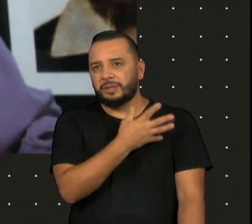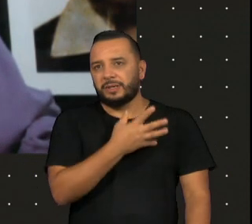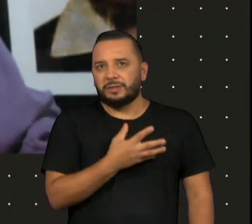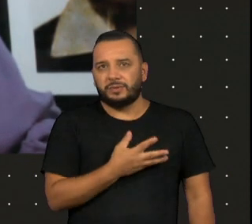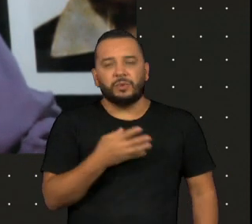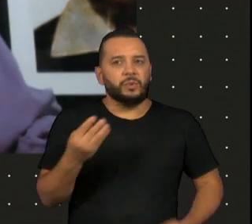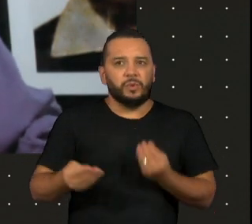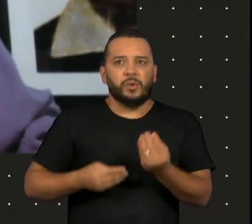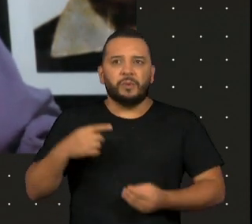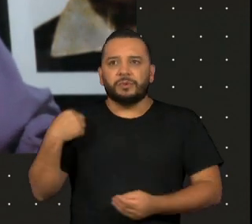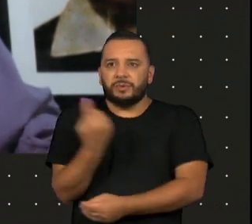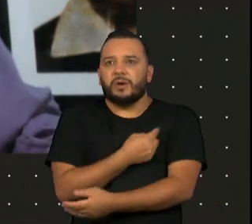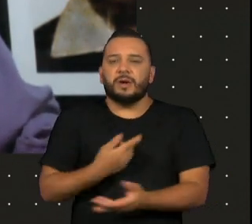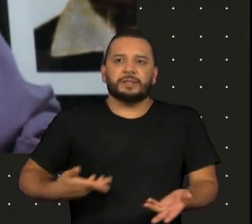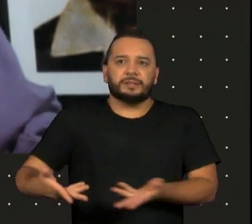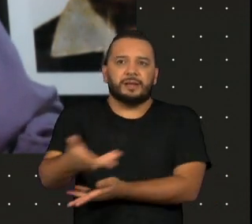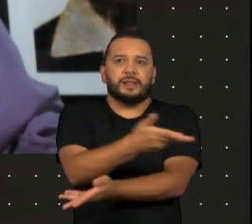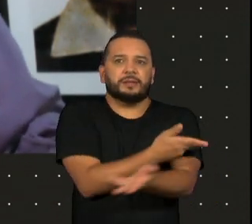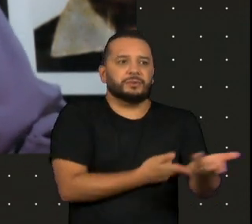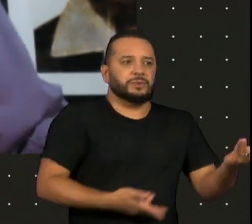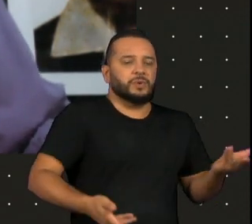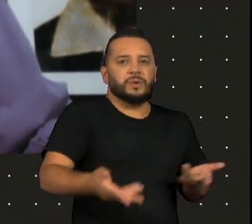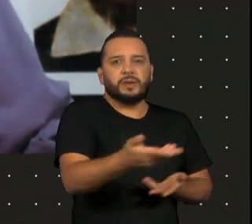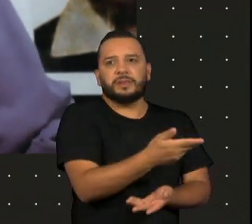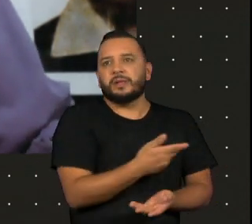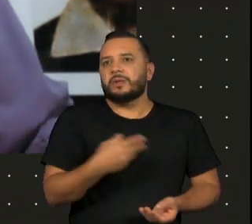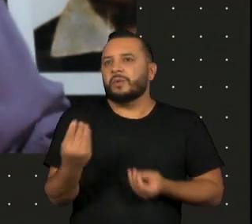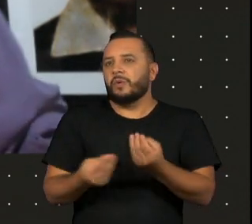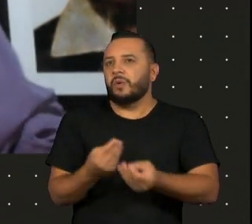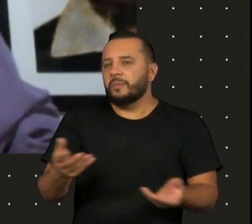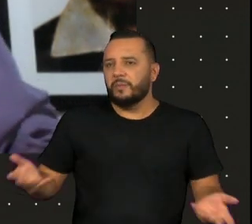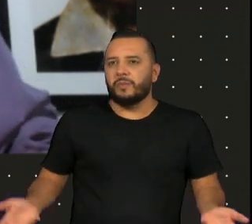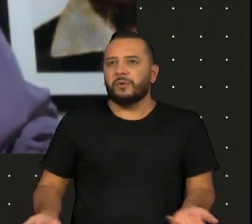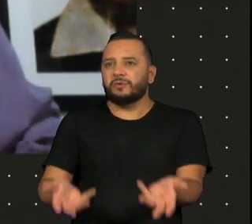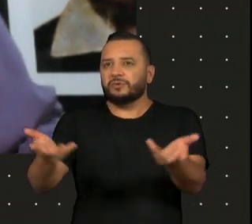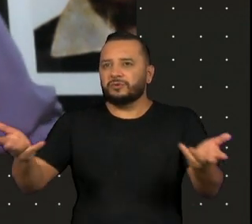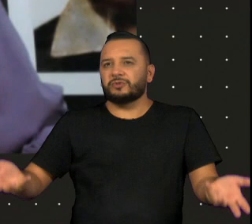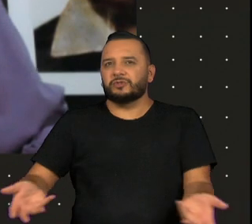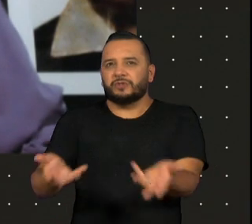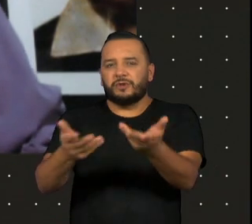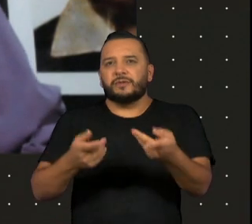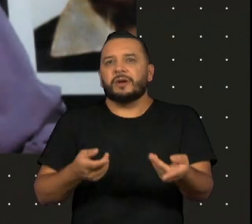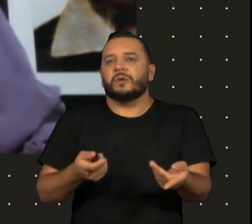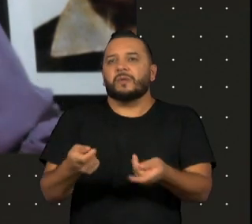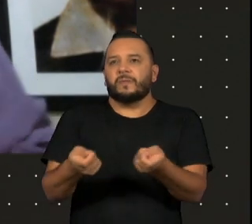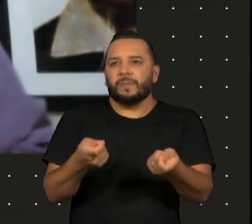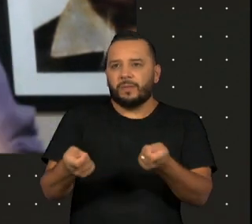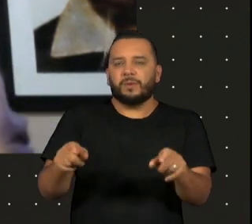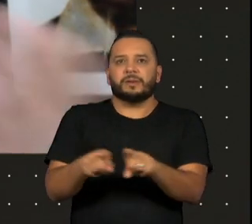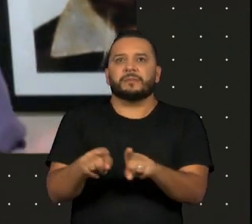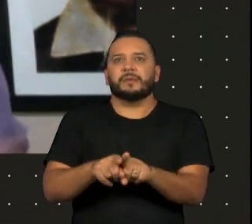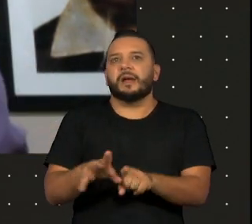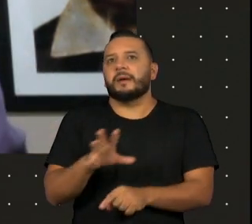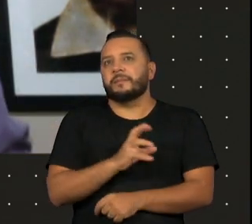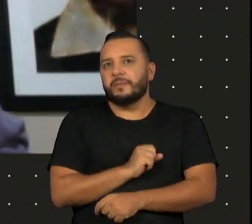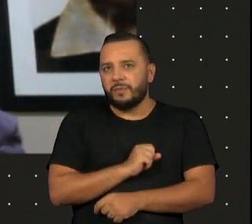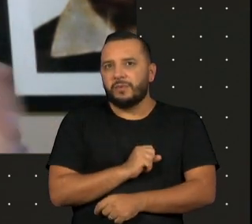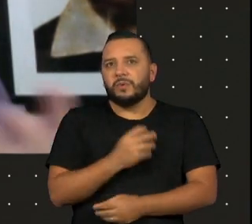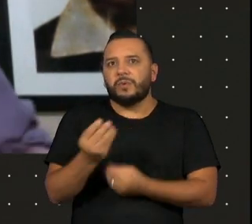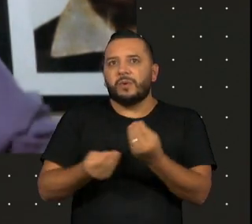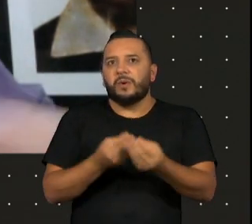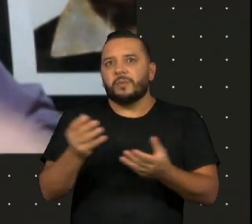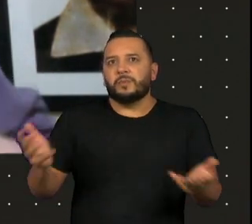se relaciona, o que que motiva o nosso rancor e o que que motiva o nosso amor, né? O que que motiva a nossa